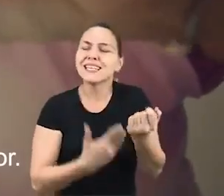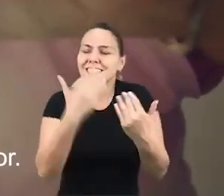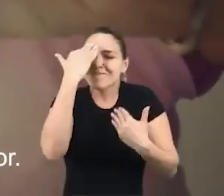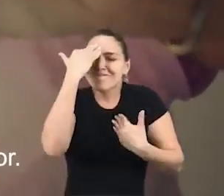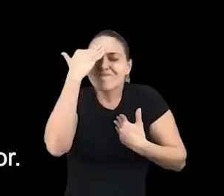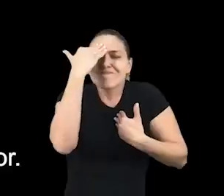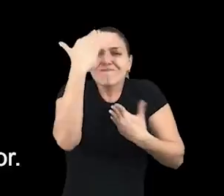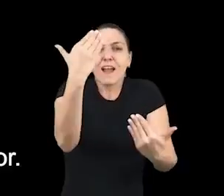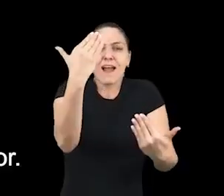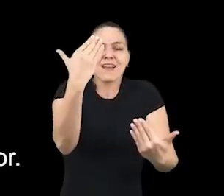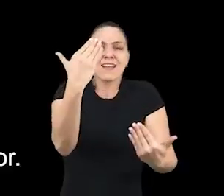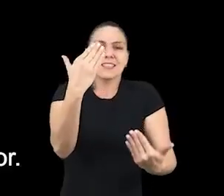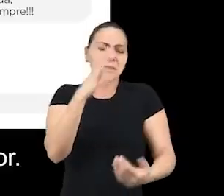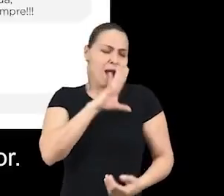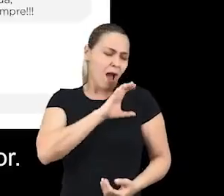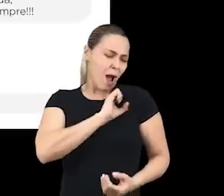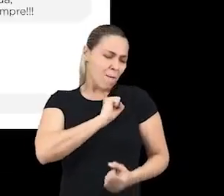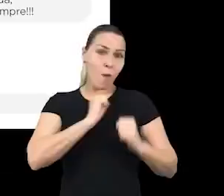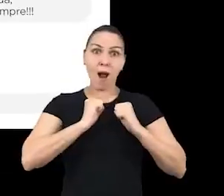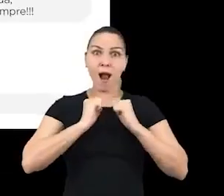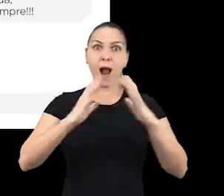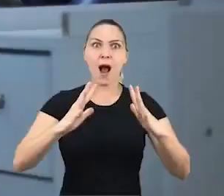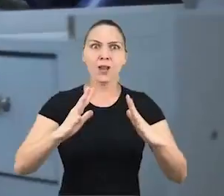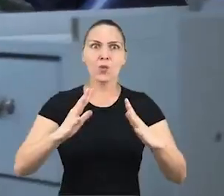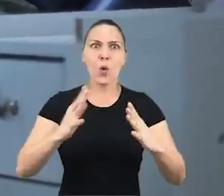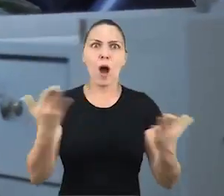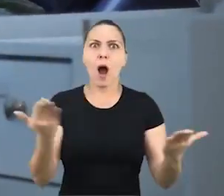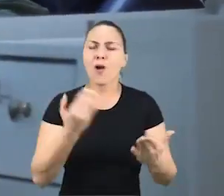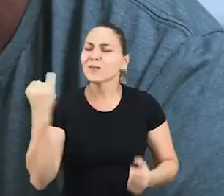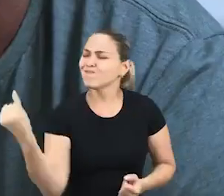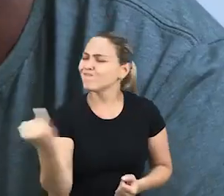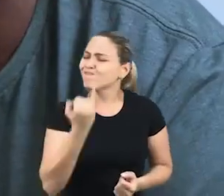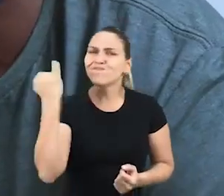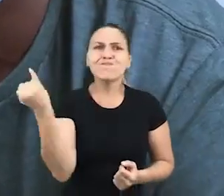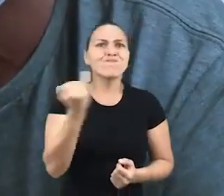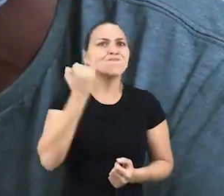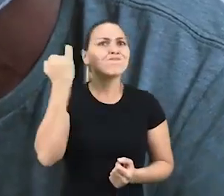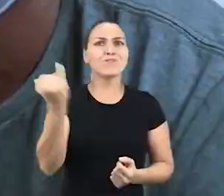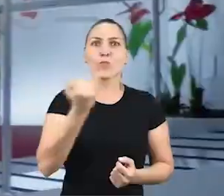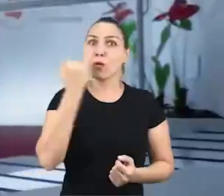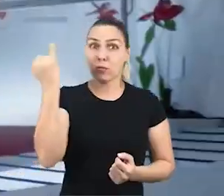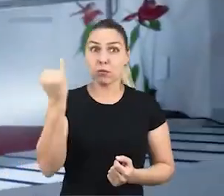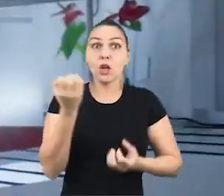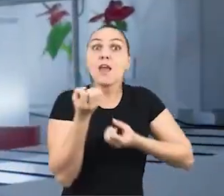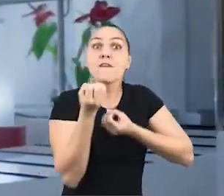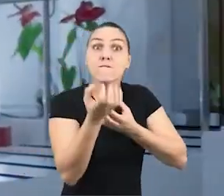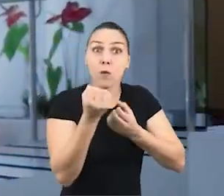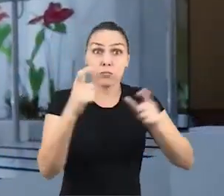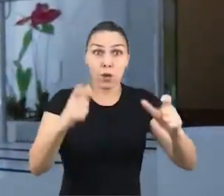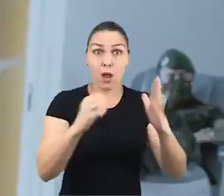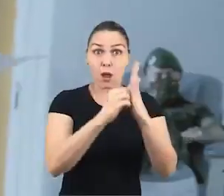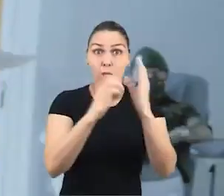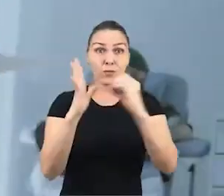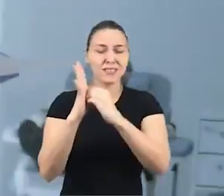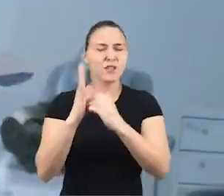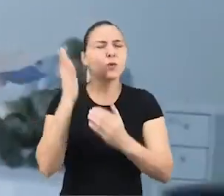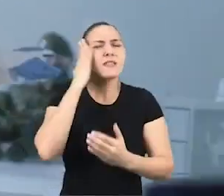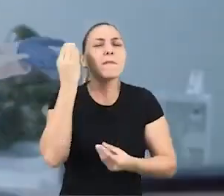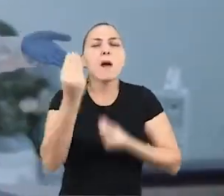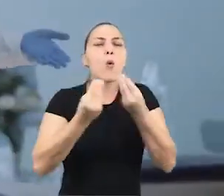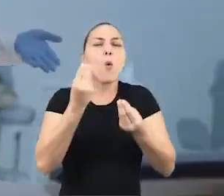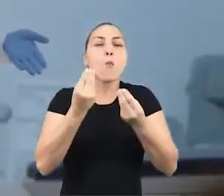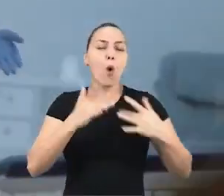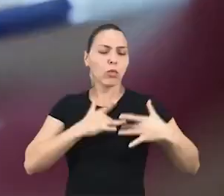nosso agradecimento pelo grande ato de amor. Mais do que nunca, você é necessário. Informe-se em um hemocentro e saiba como